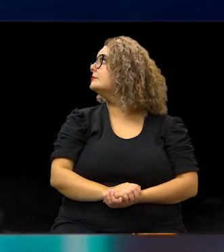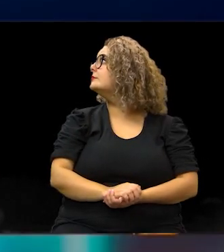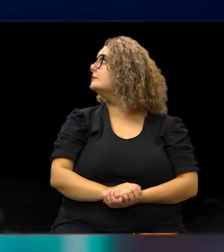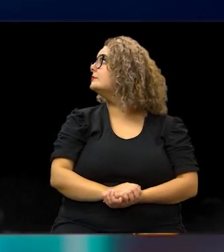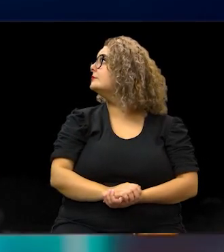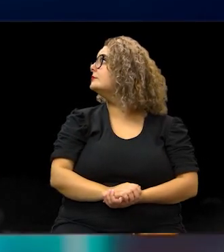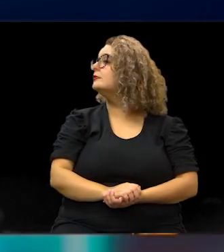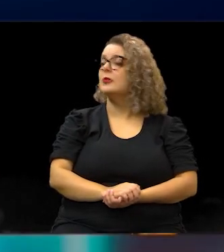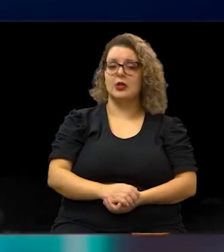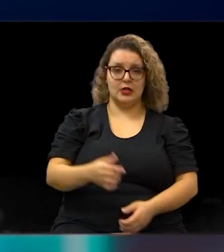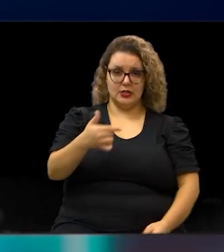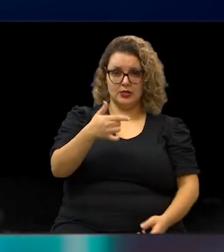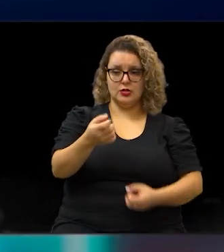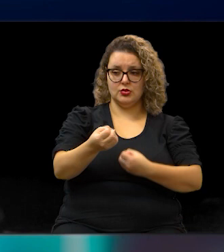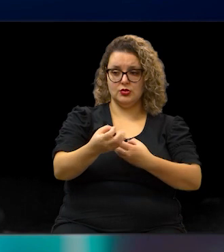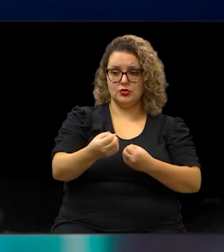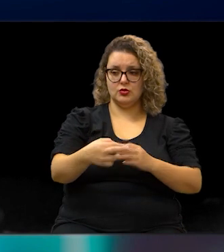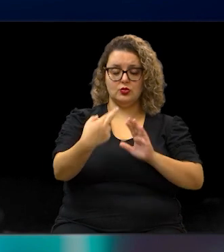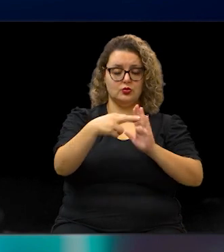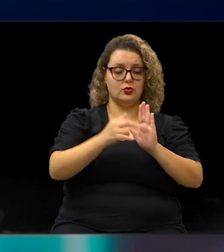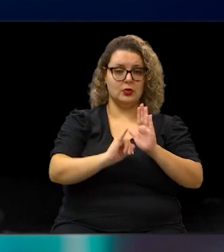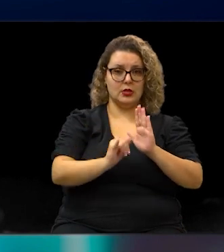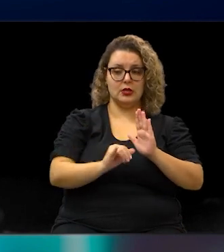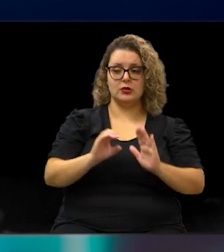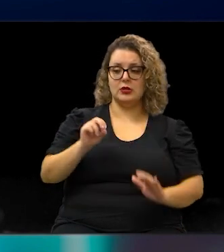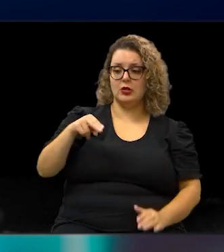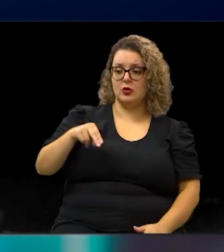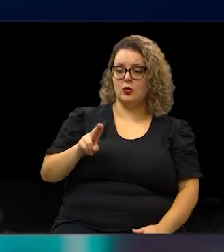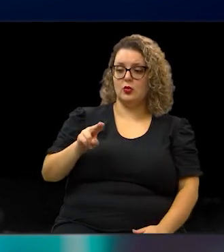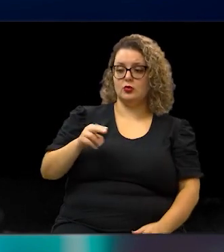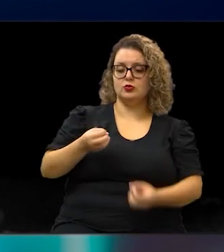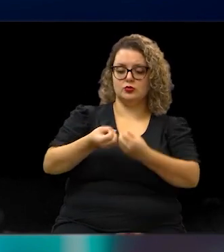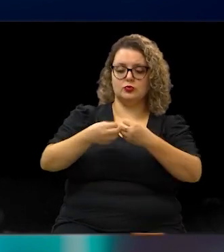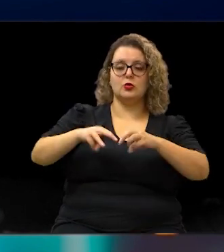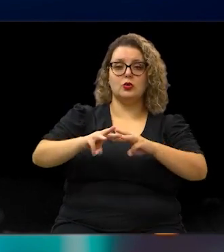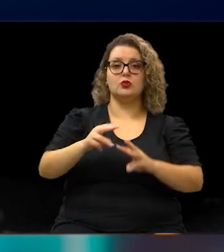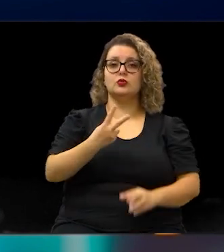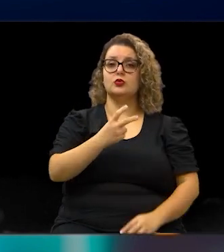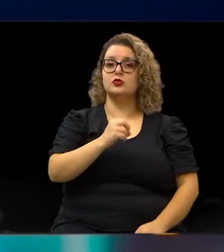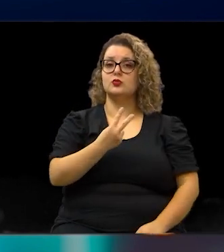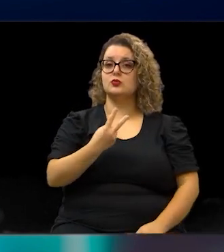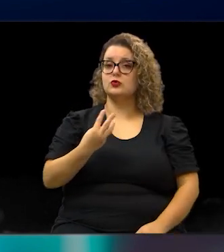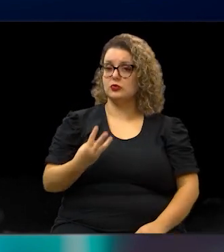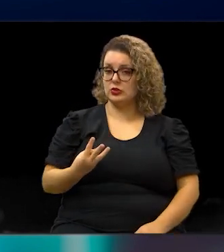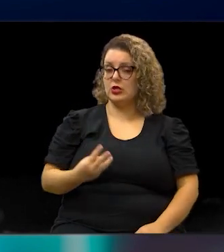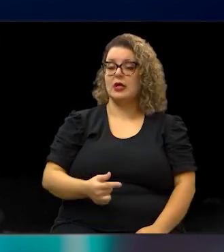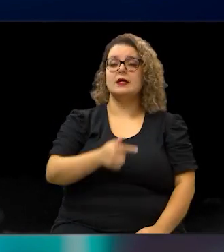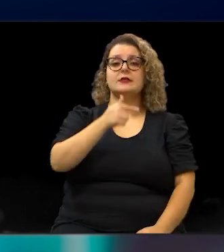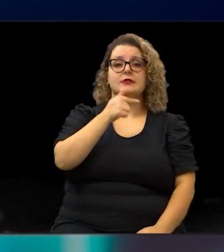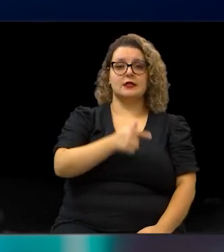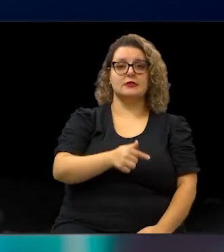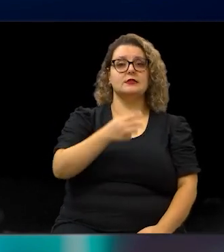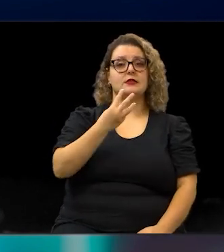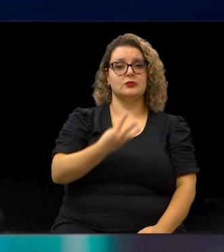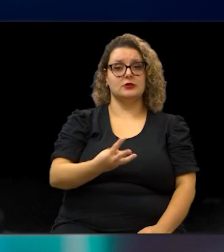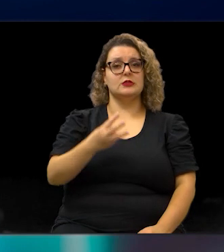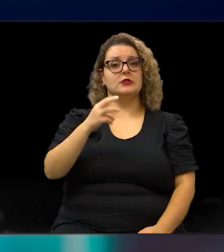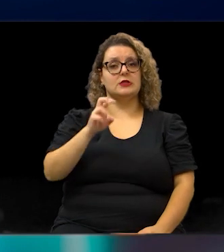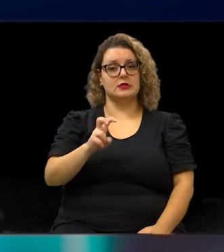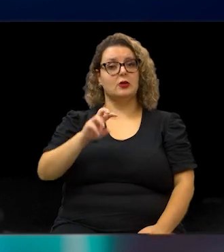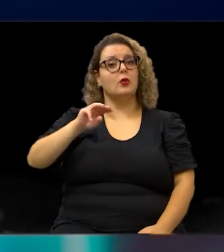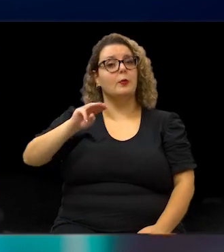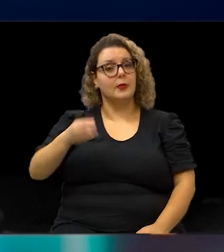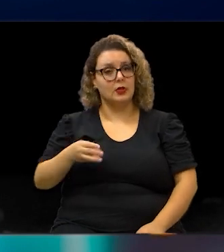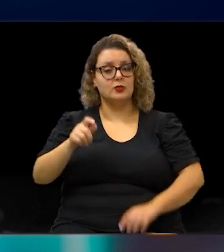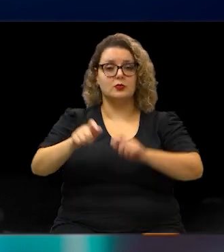Segundo dados do relatório da ONU, publicado em julho de 2023, 735 milhões de pessoas